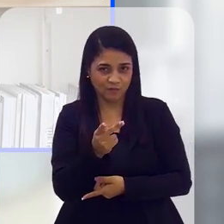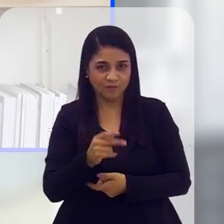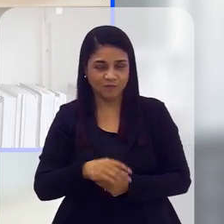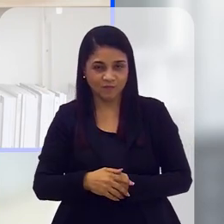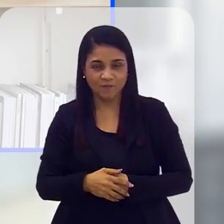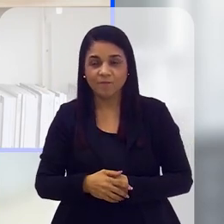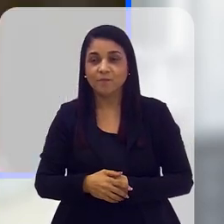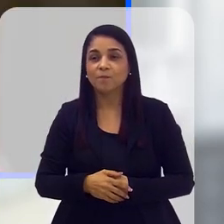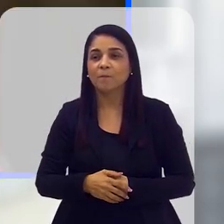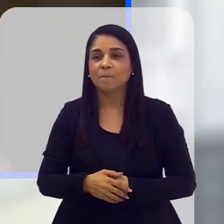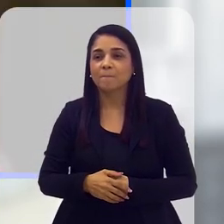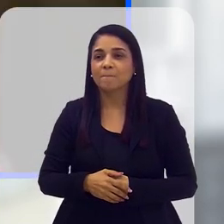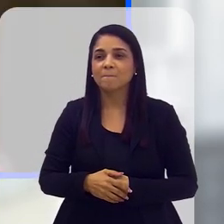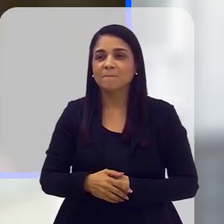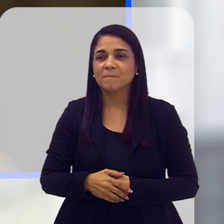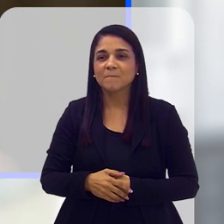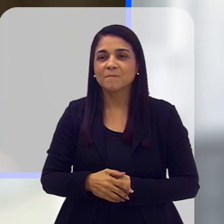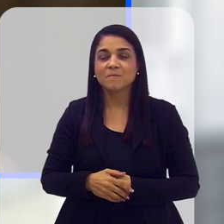Gisele.